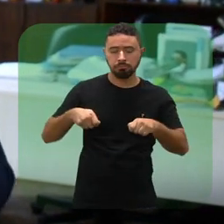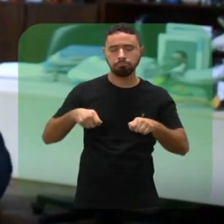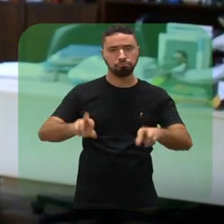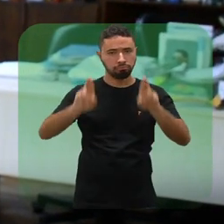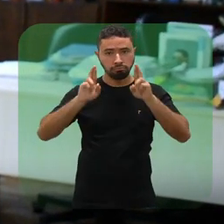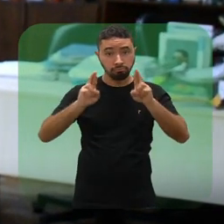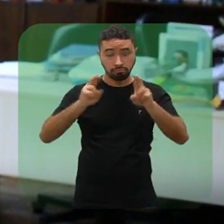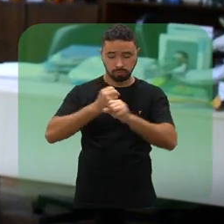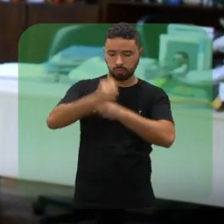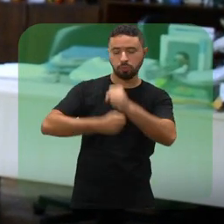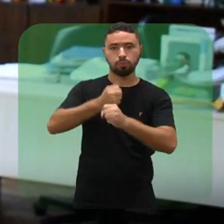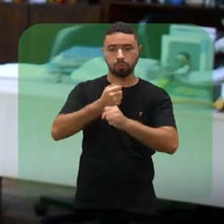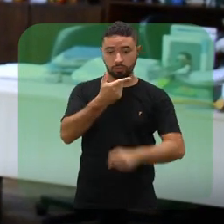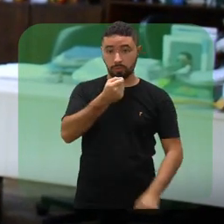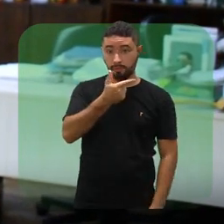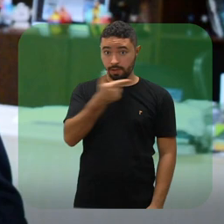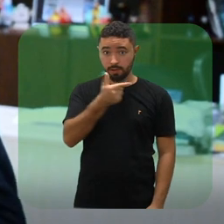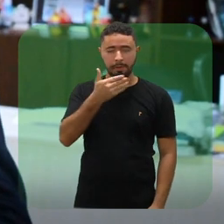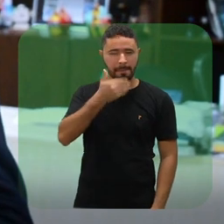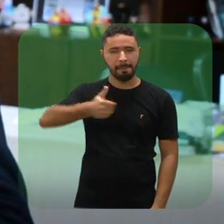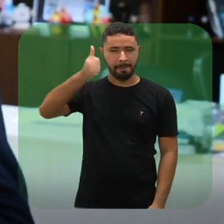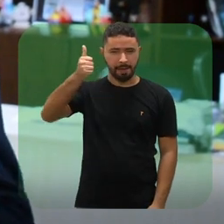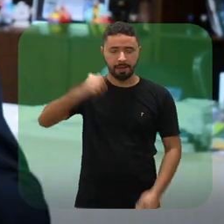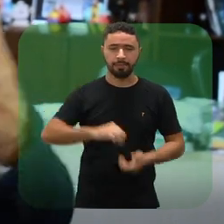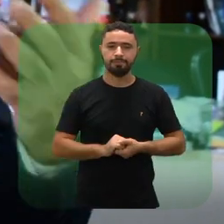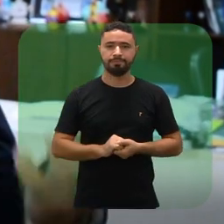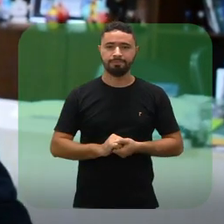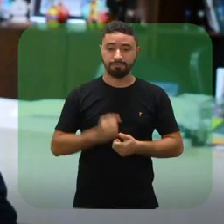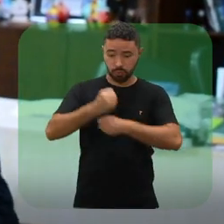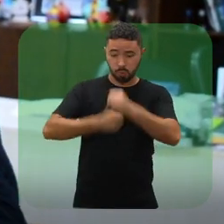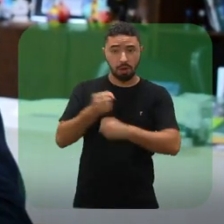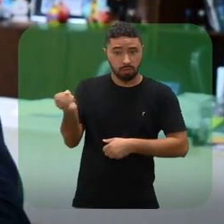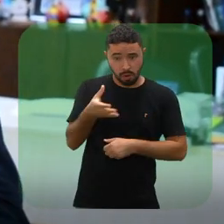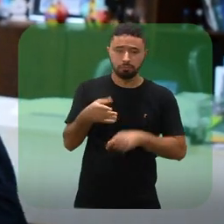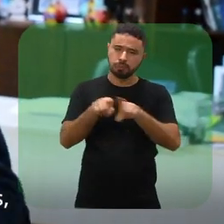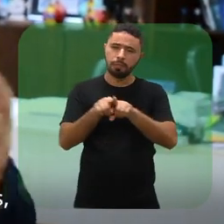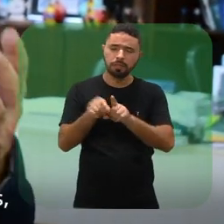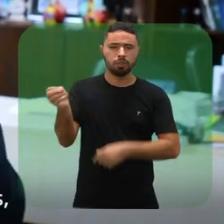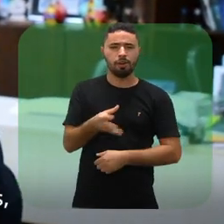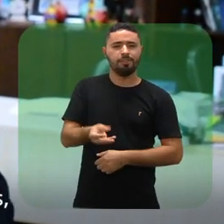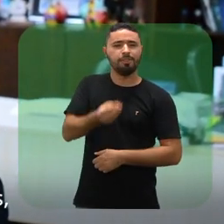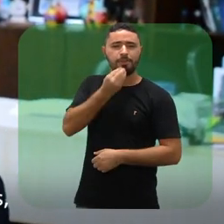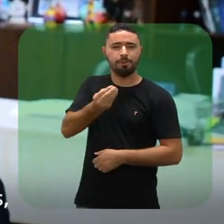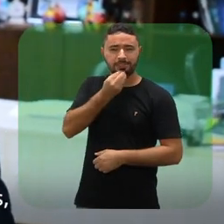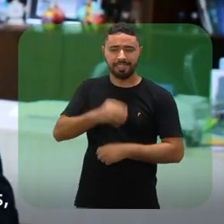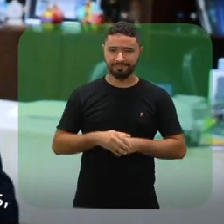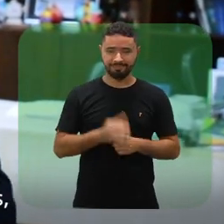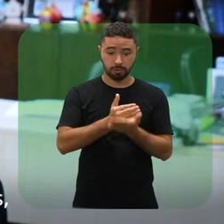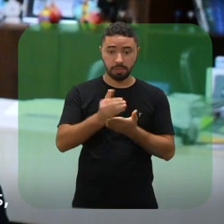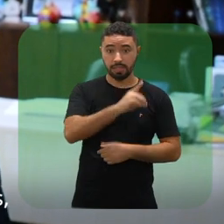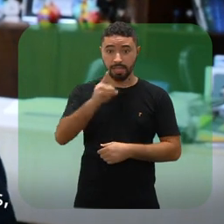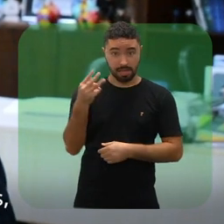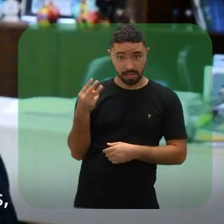fôlego para construir um 2022 melhor. Com um novo ano, novas oportunidades no horizonte. A partir do dia 3 de janeiro,